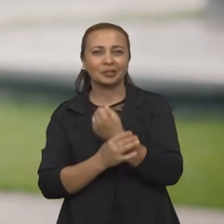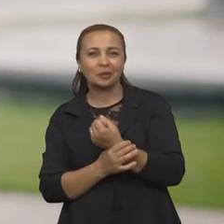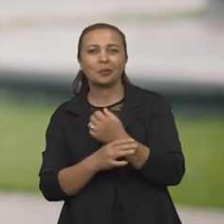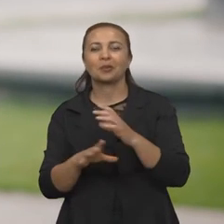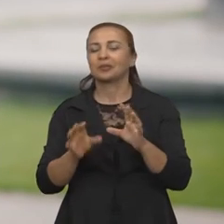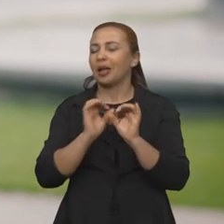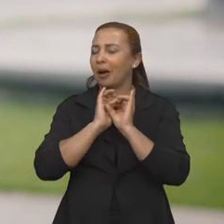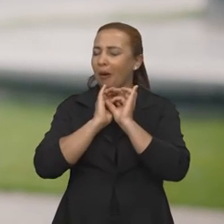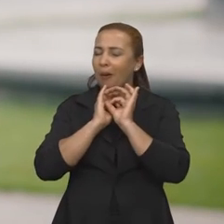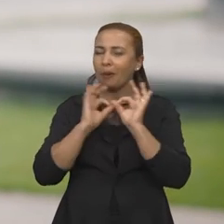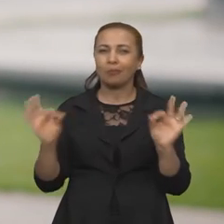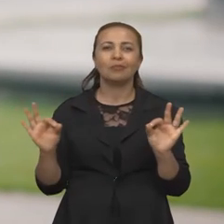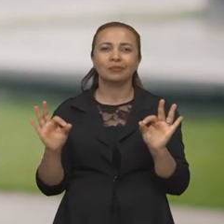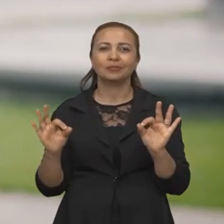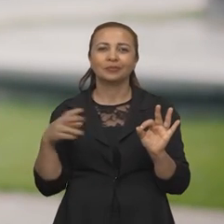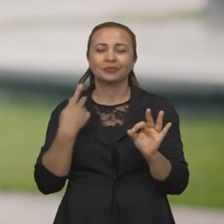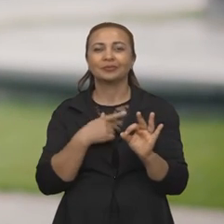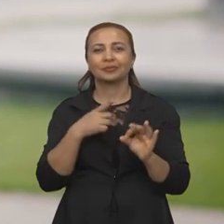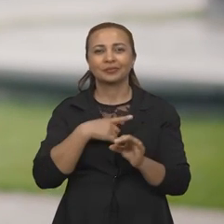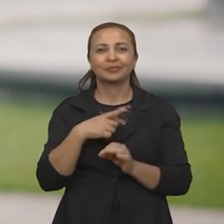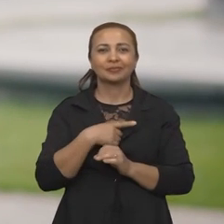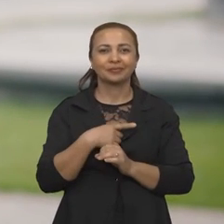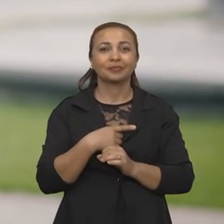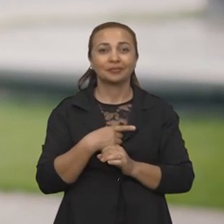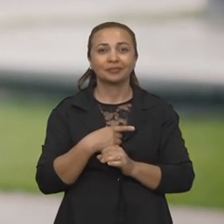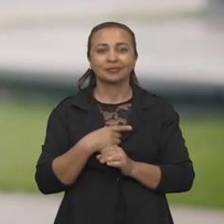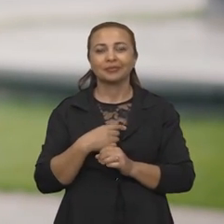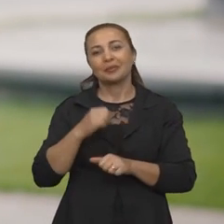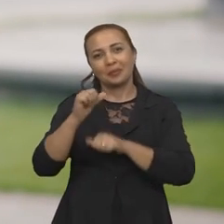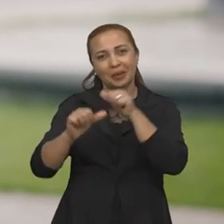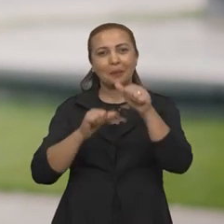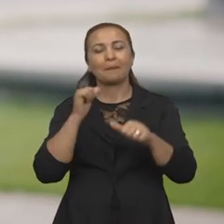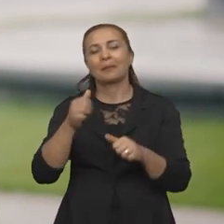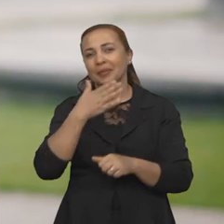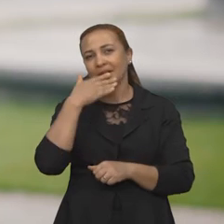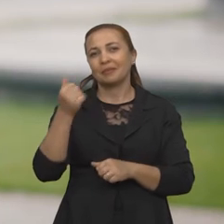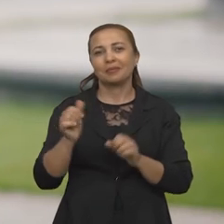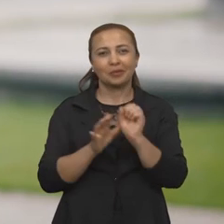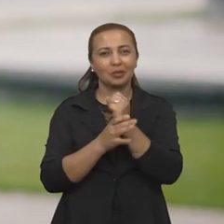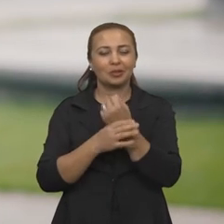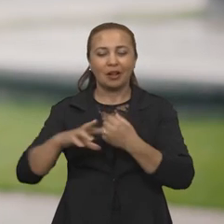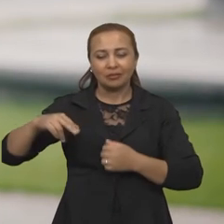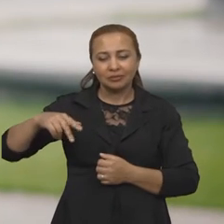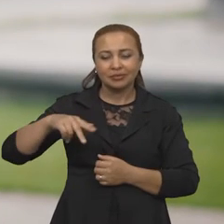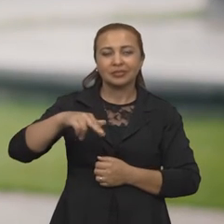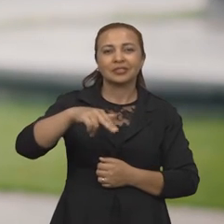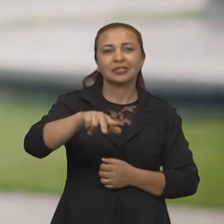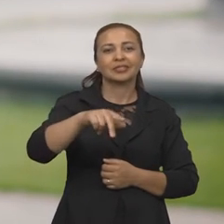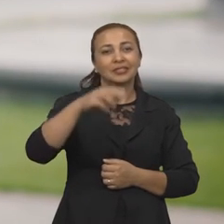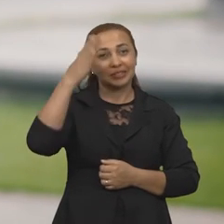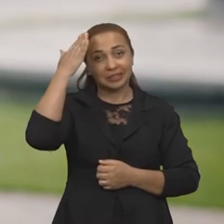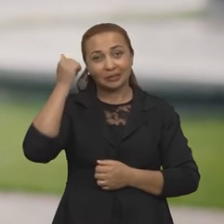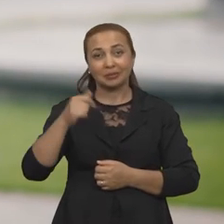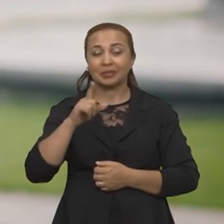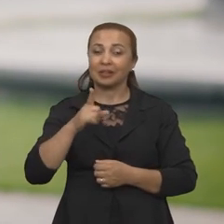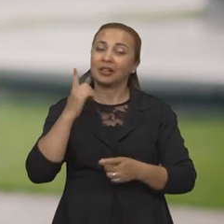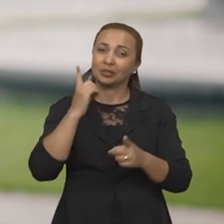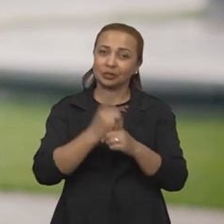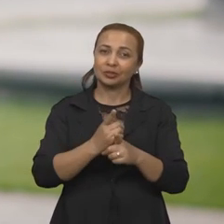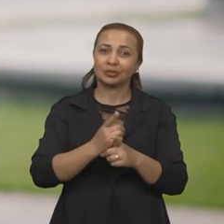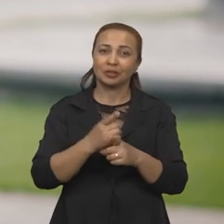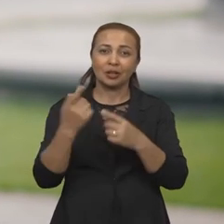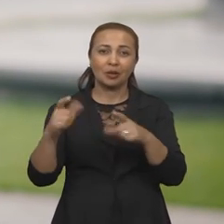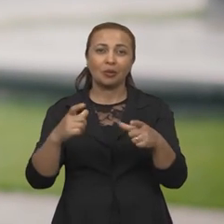segurança, então a gente vai determinar que vai ter um deslocamento mais seguro, com a certeza que você vai conseguir chegar em